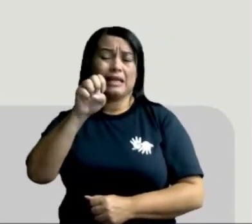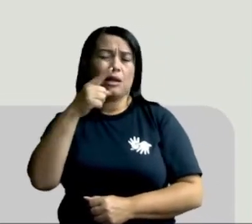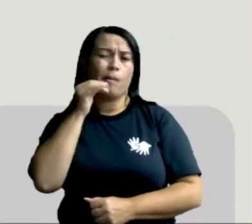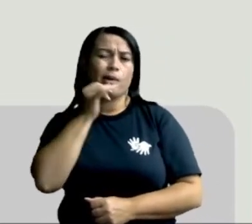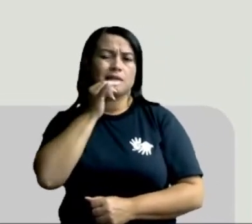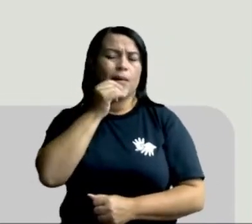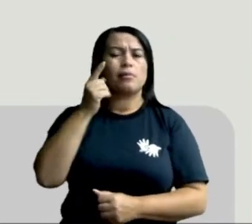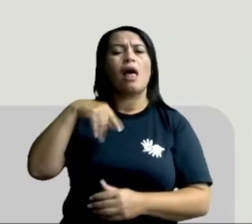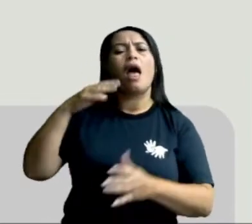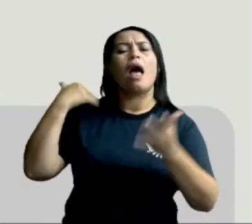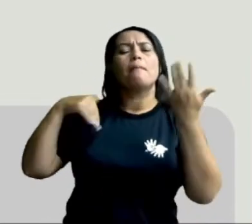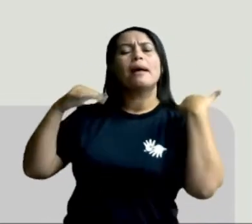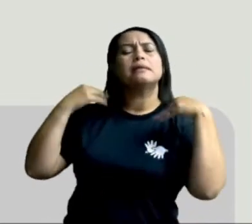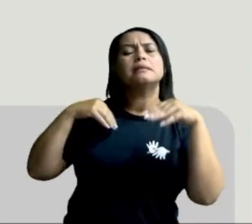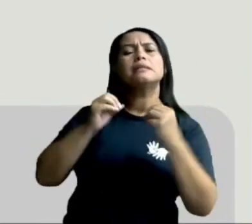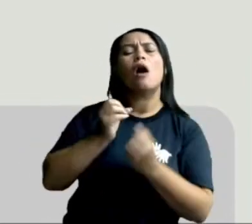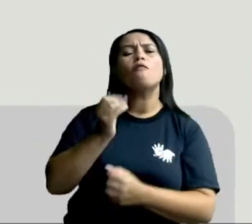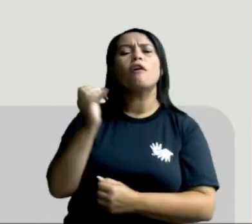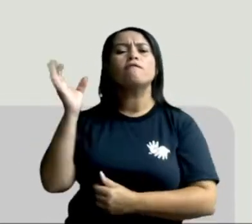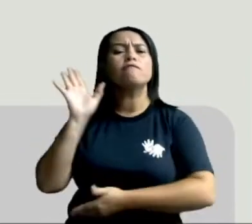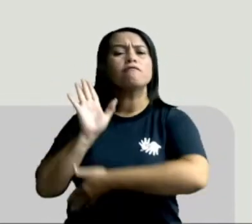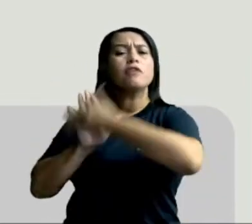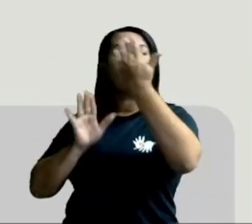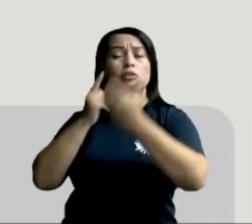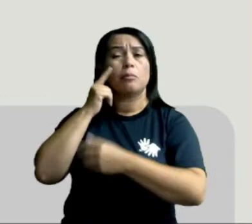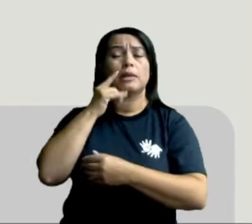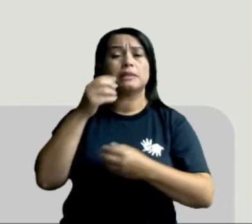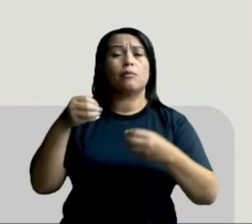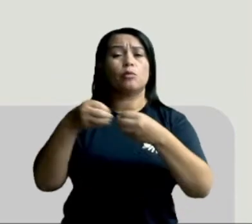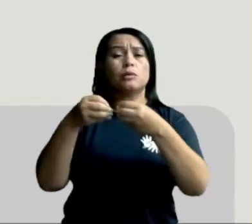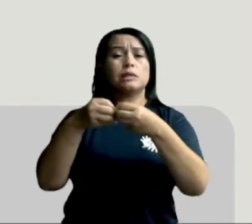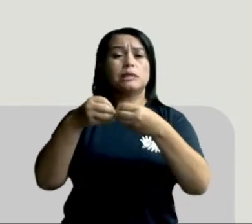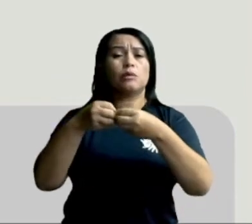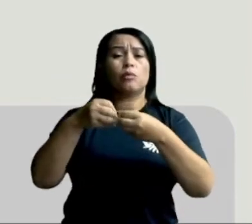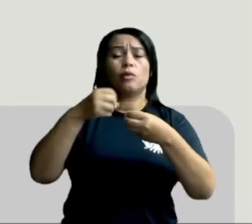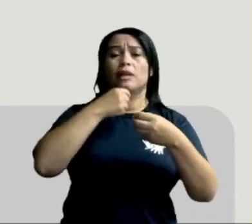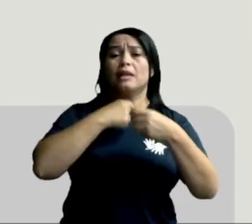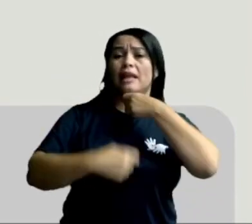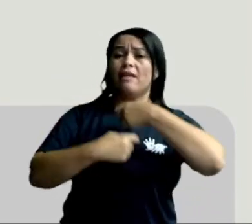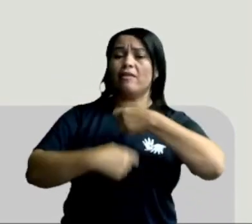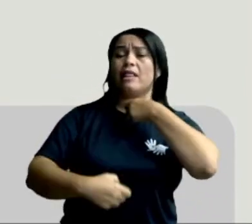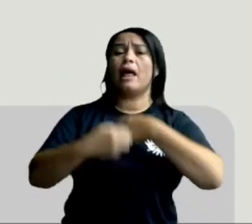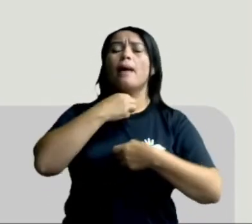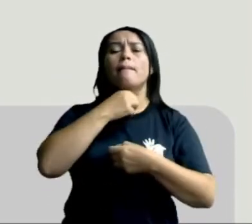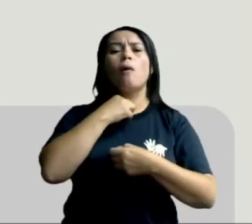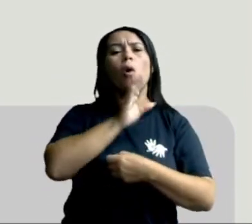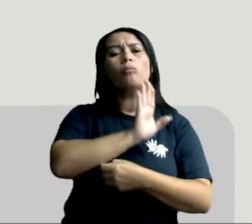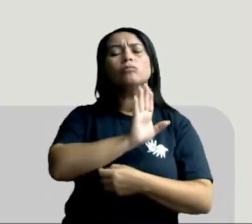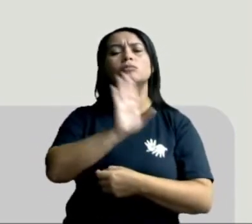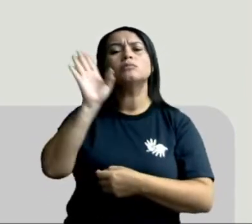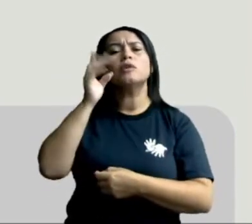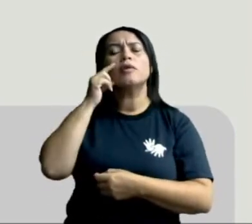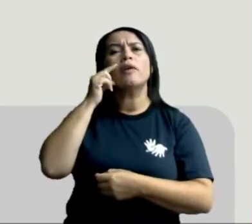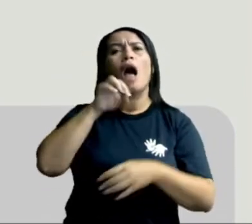Serra das Russas, na divisa entre o município de Gravatá e Pombos, você pode observar ali na Serra das Russas,